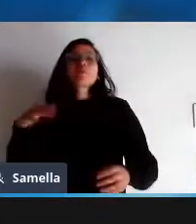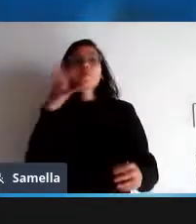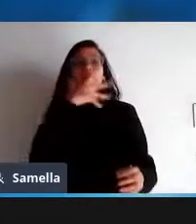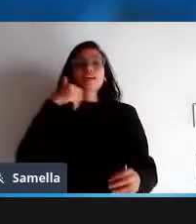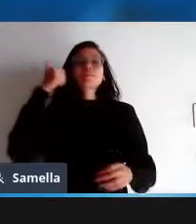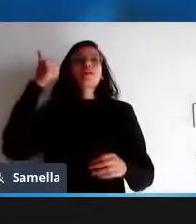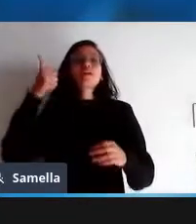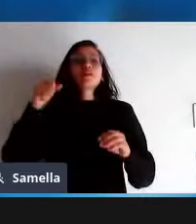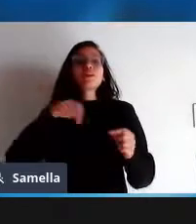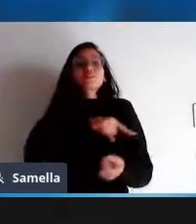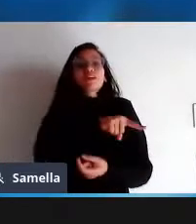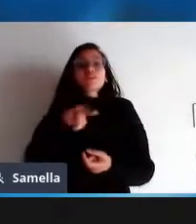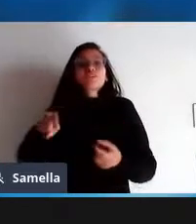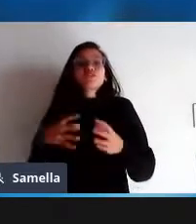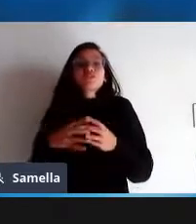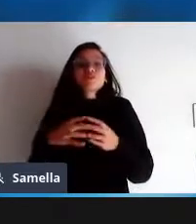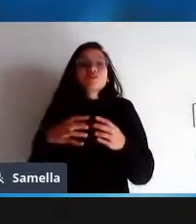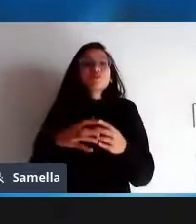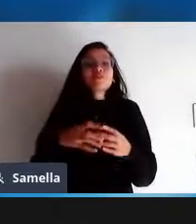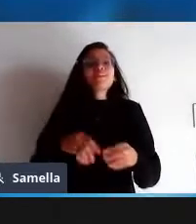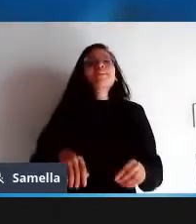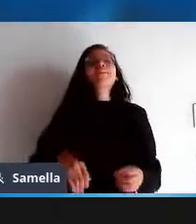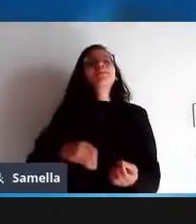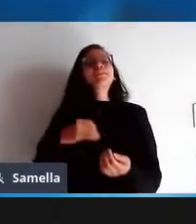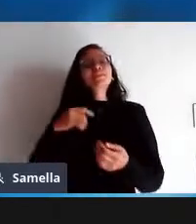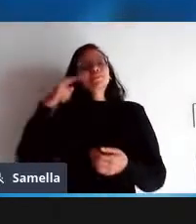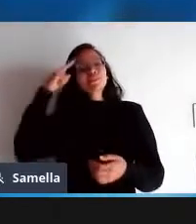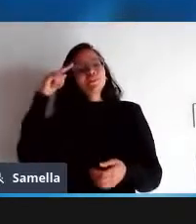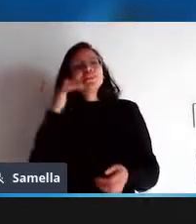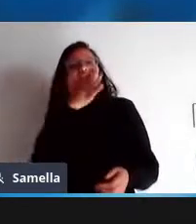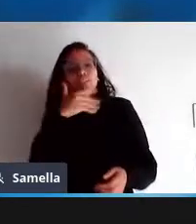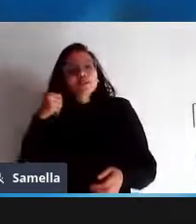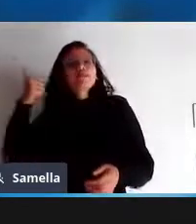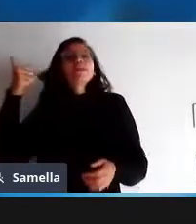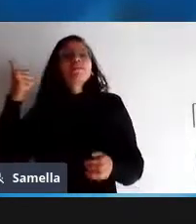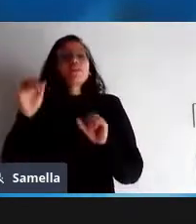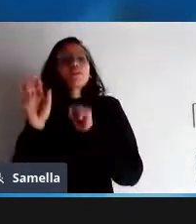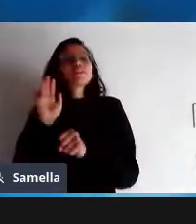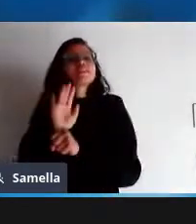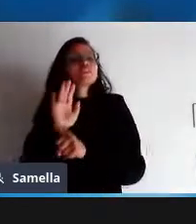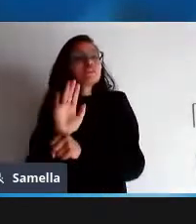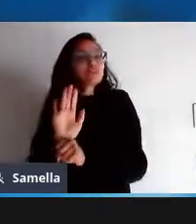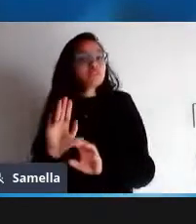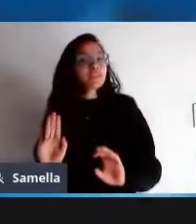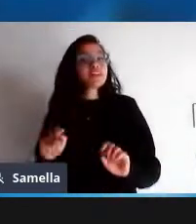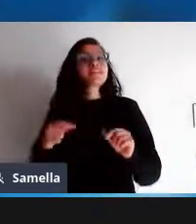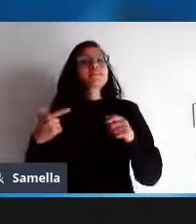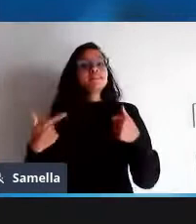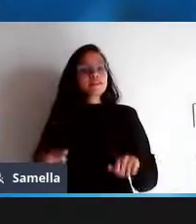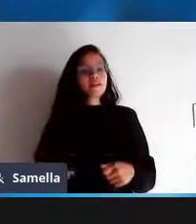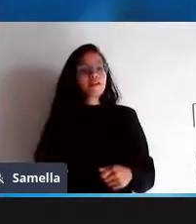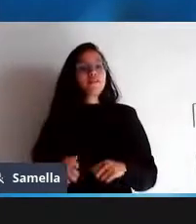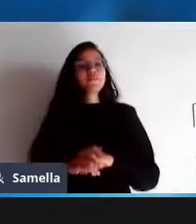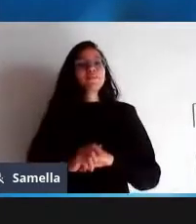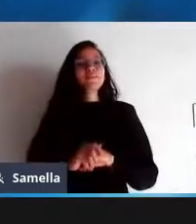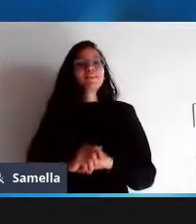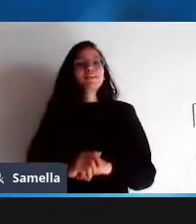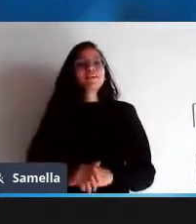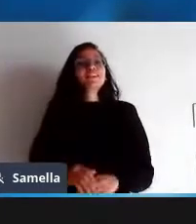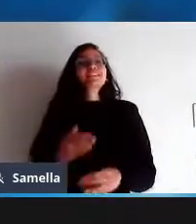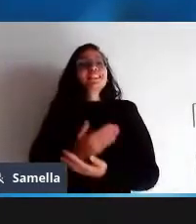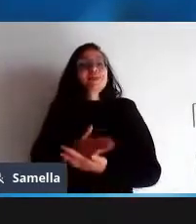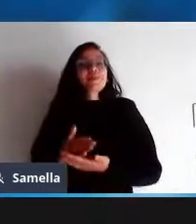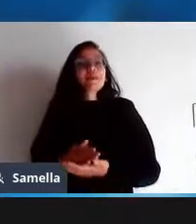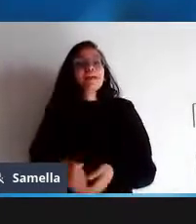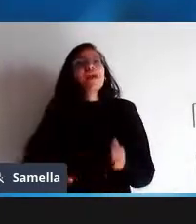comunidade seja beneficiada ok dessas liberdades aqui evidentemente a liberdade um